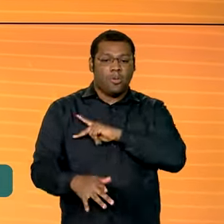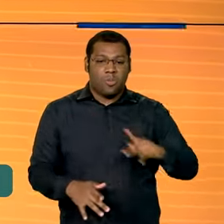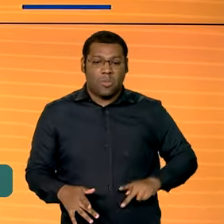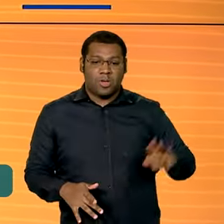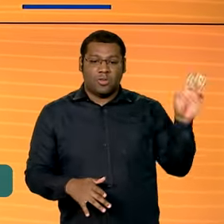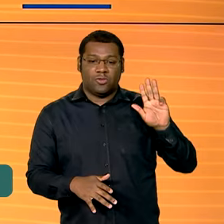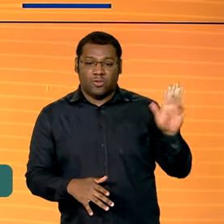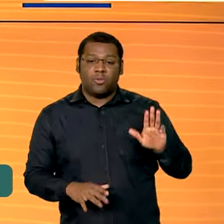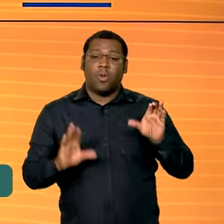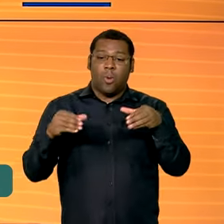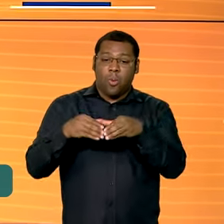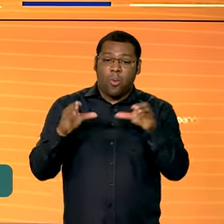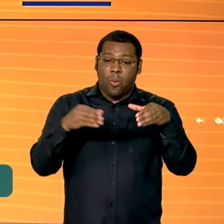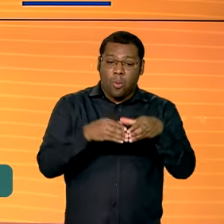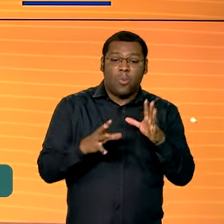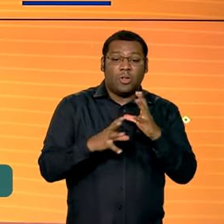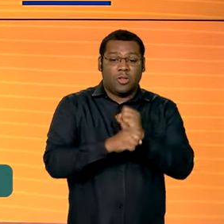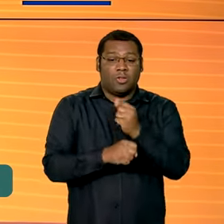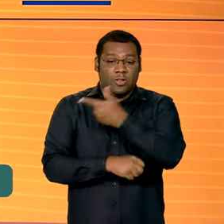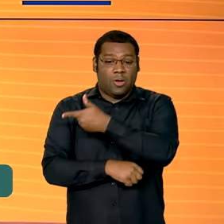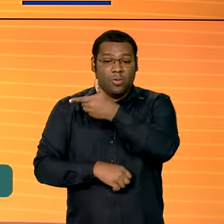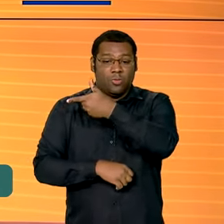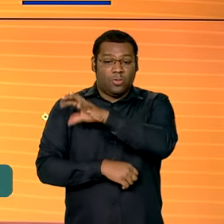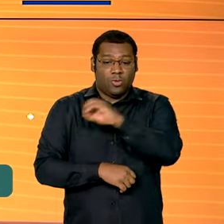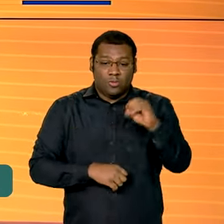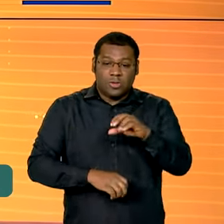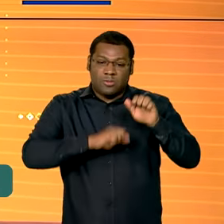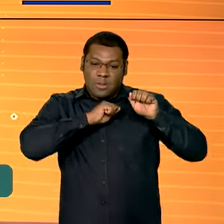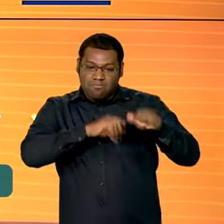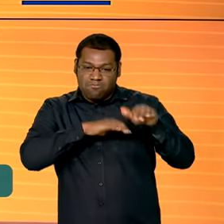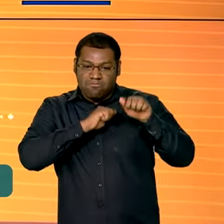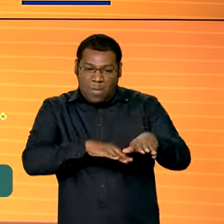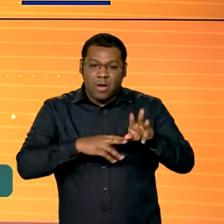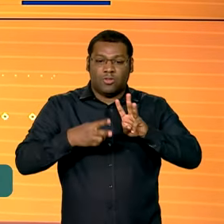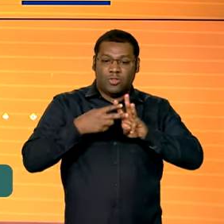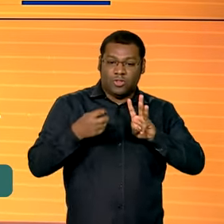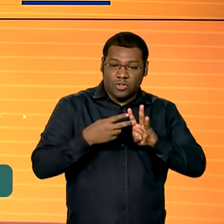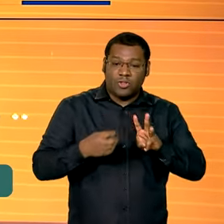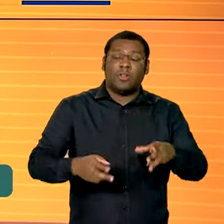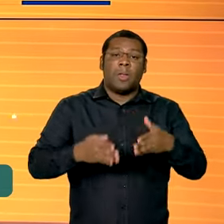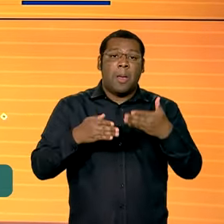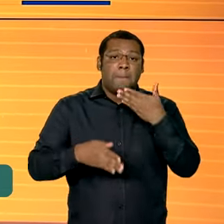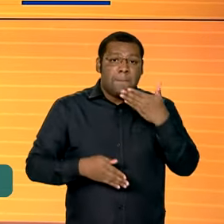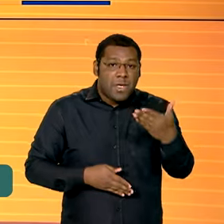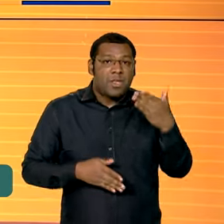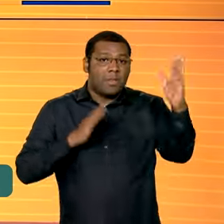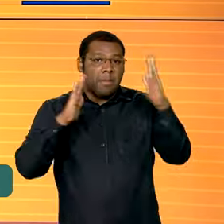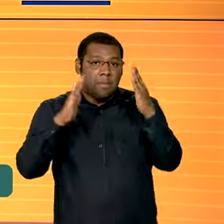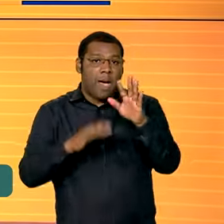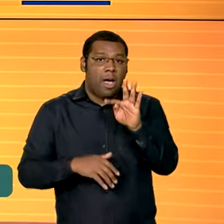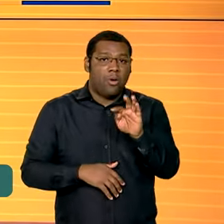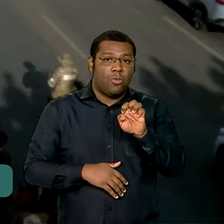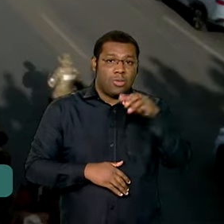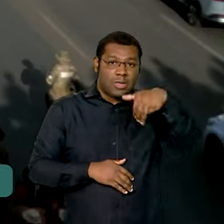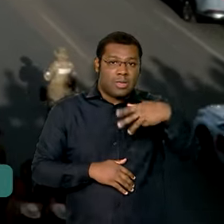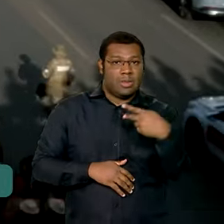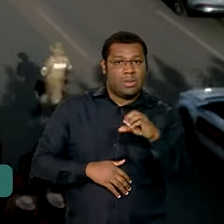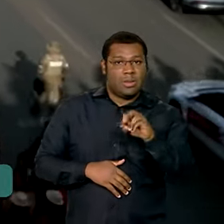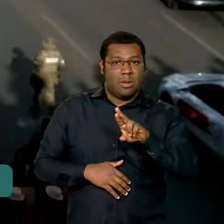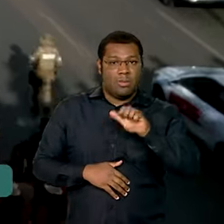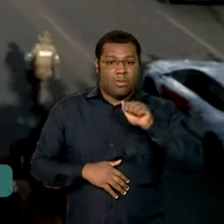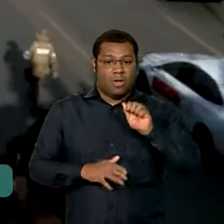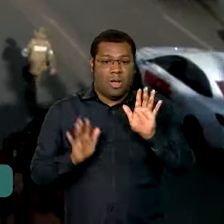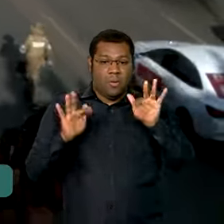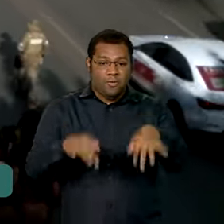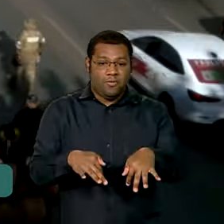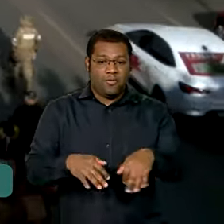200 etnias representadas na marcha pedem o fim do marco temporal e a demarcação de terras. Com